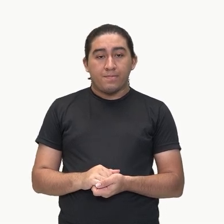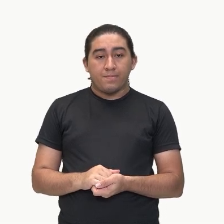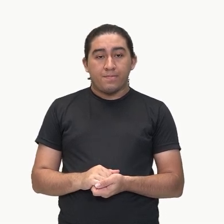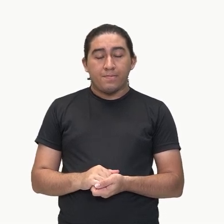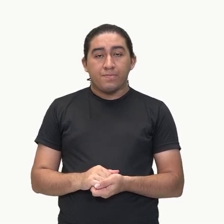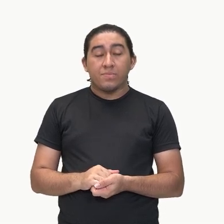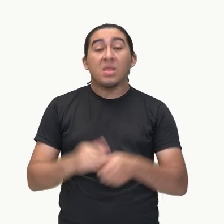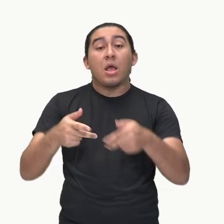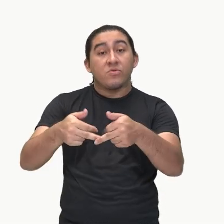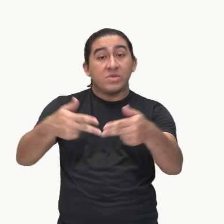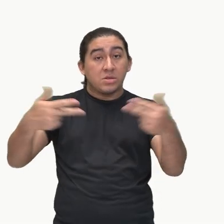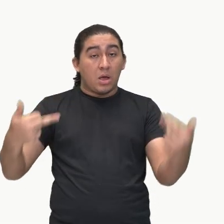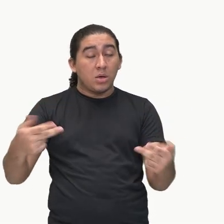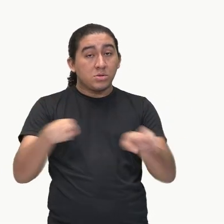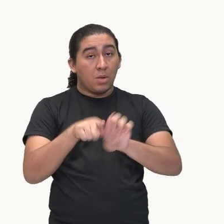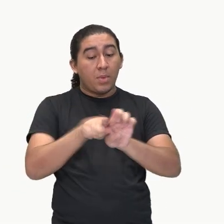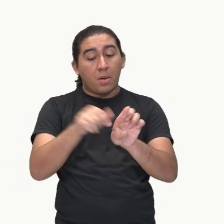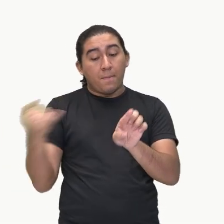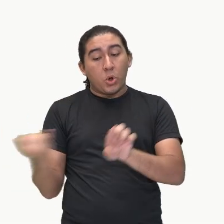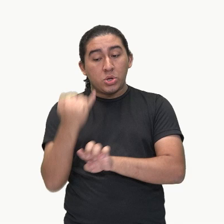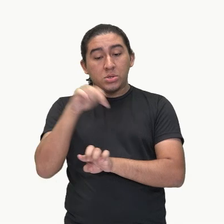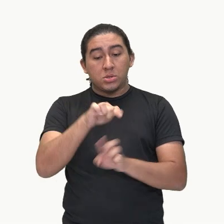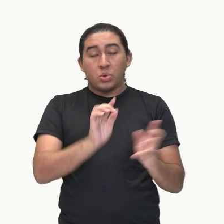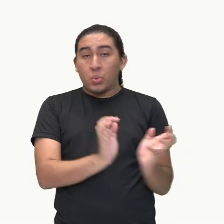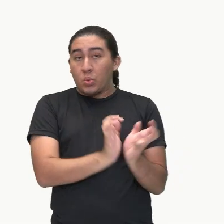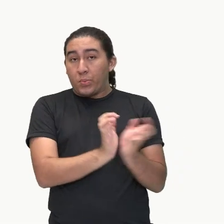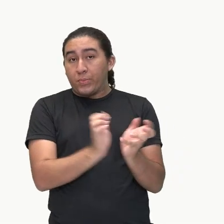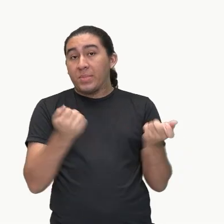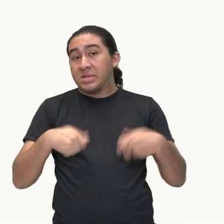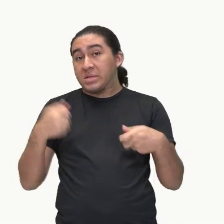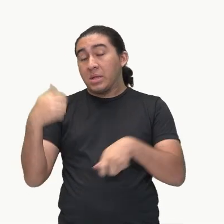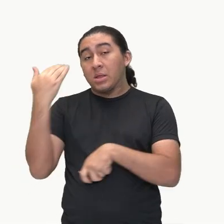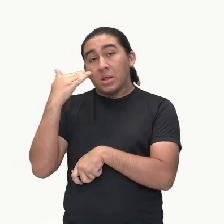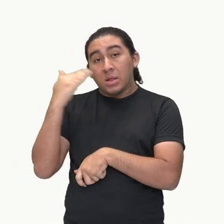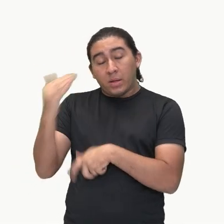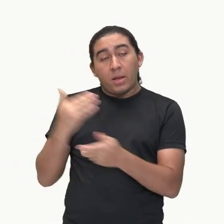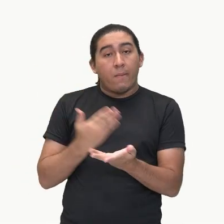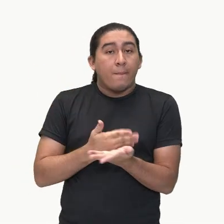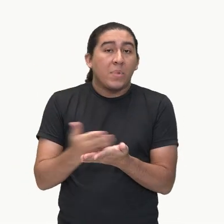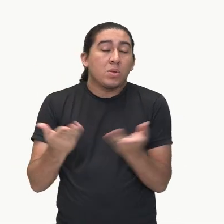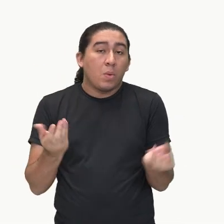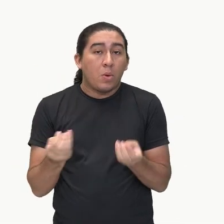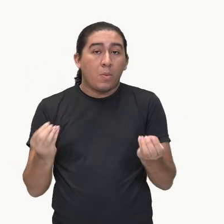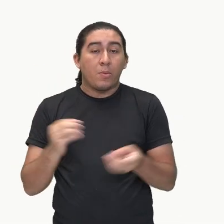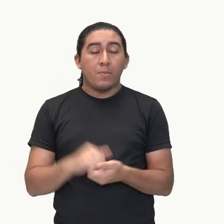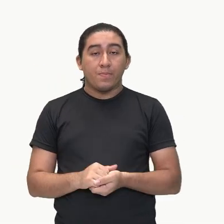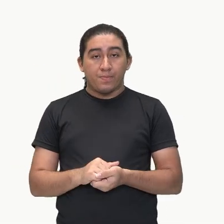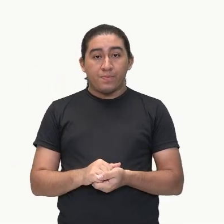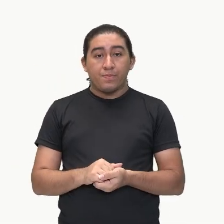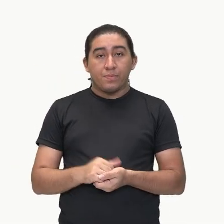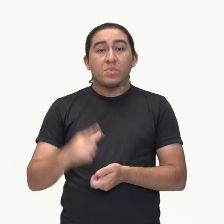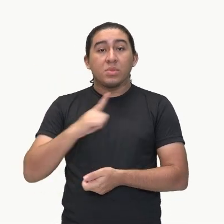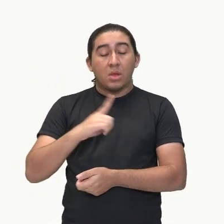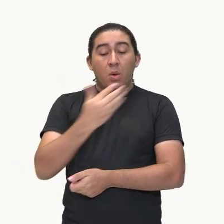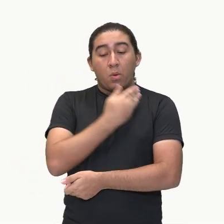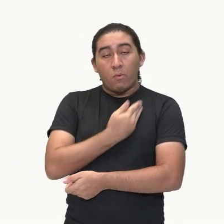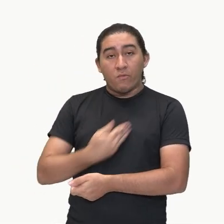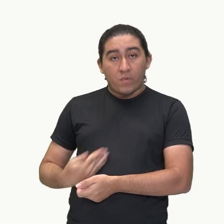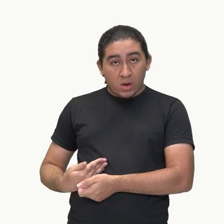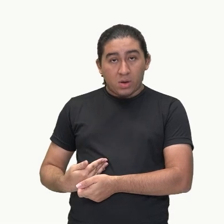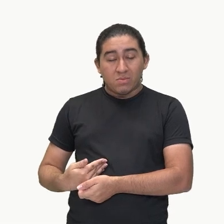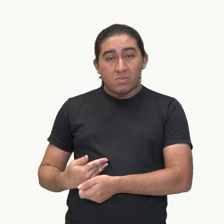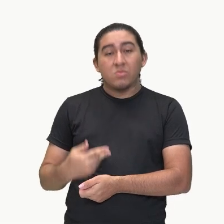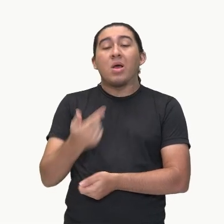importância desses grupos. É necessário destacar de início o descaso do poder público em